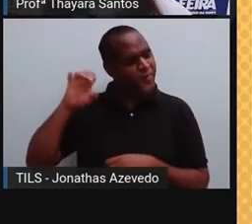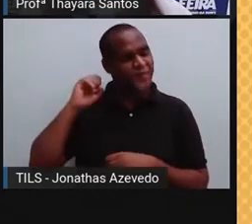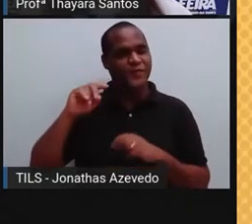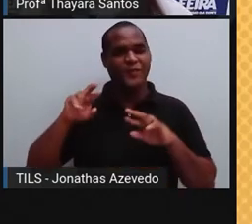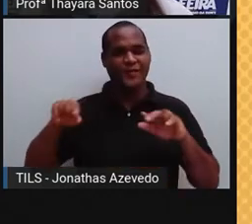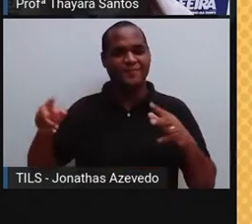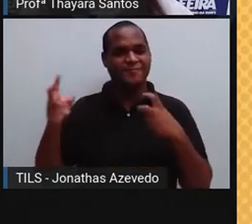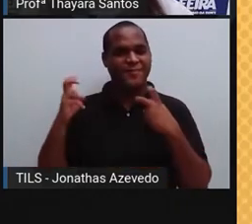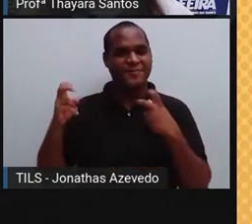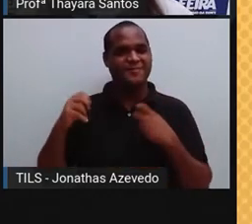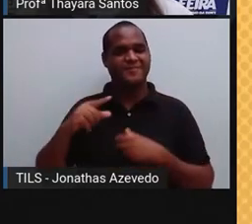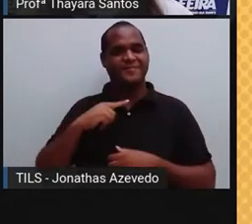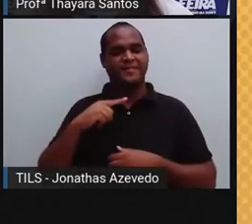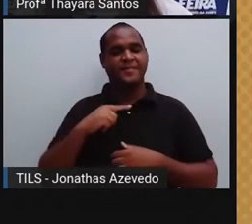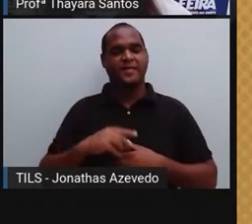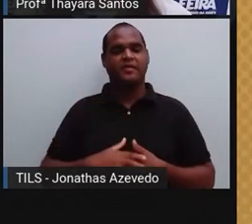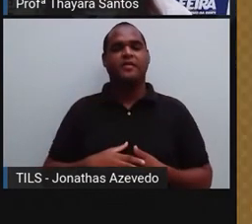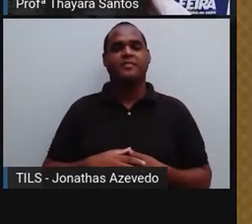elas.